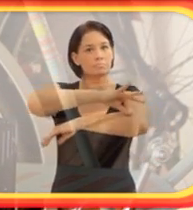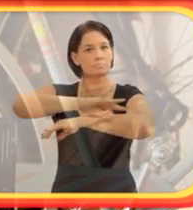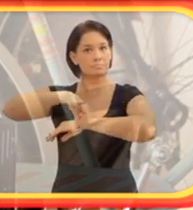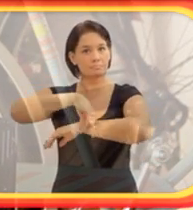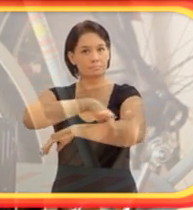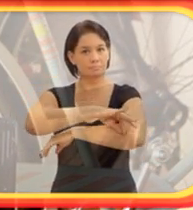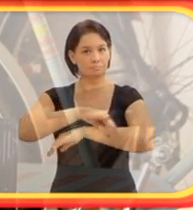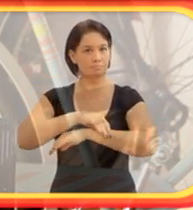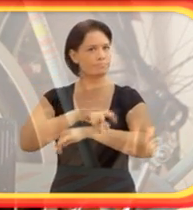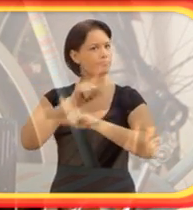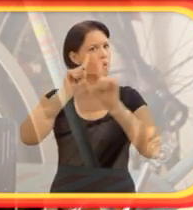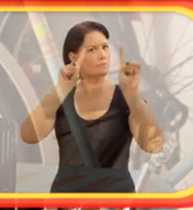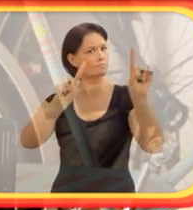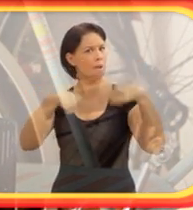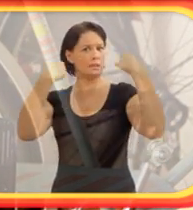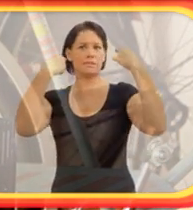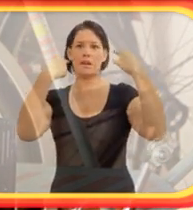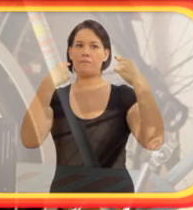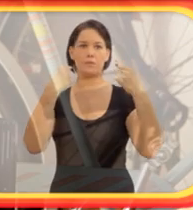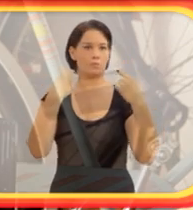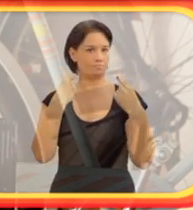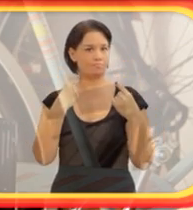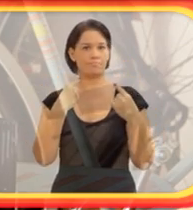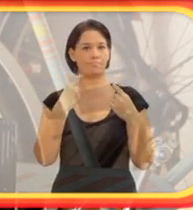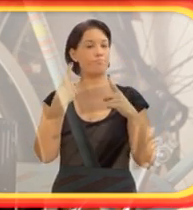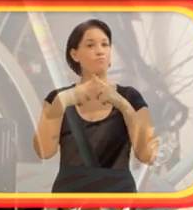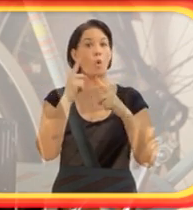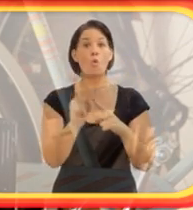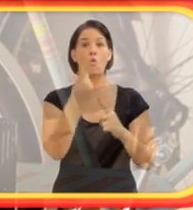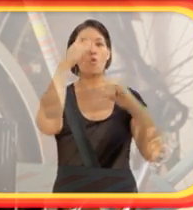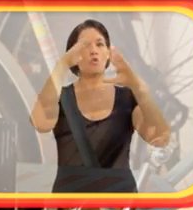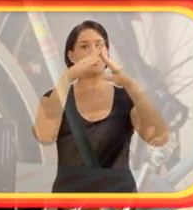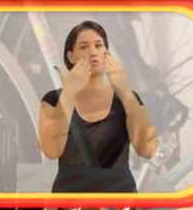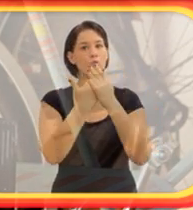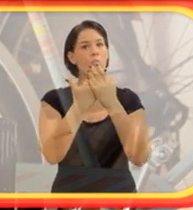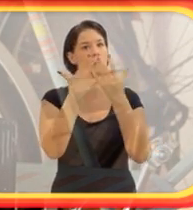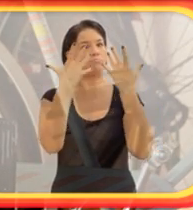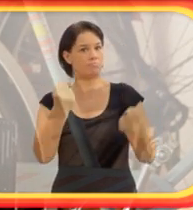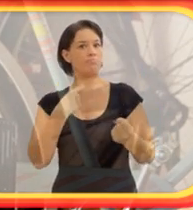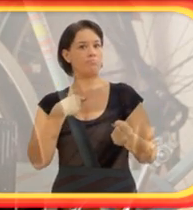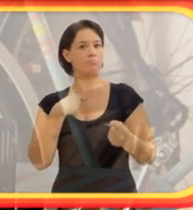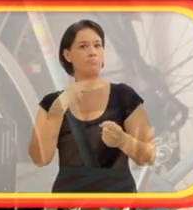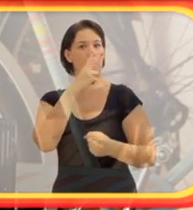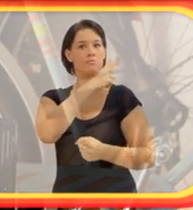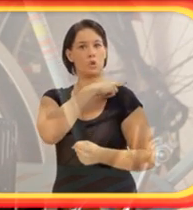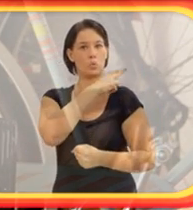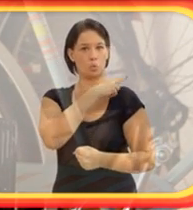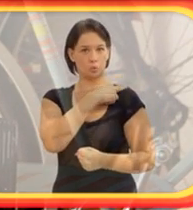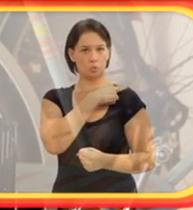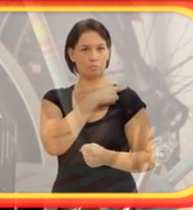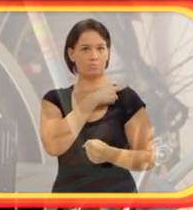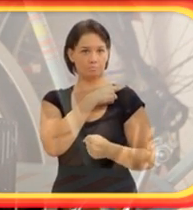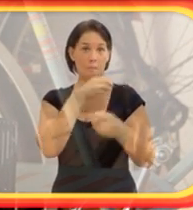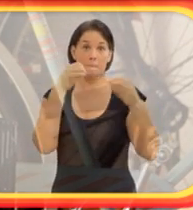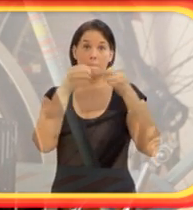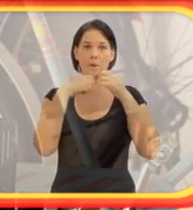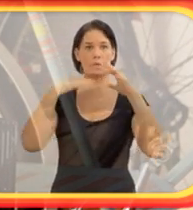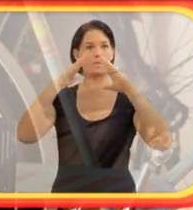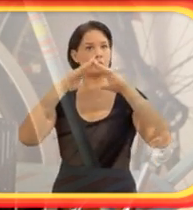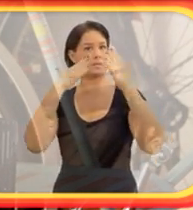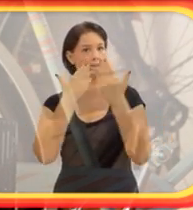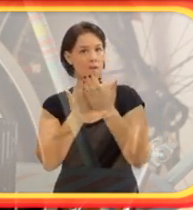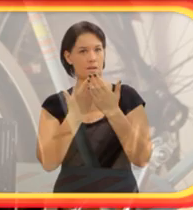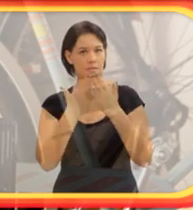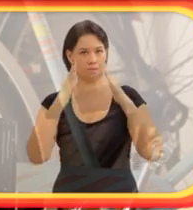a única escola que tinha para eu fazer o segundo grau mais perto da minha casa, eu ia ser projetista. E tive que sentar em cima de um técnico, que é uma